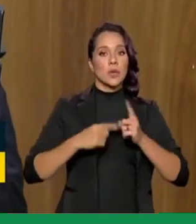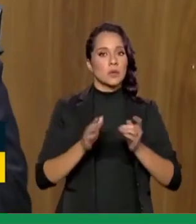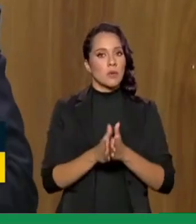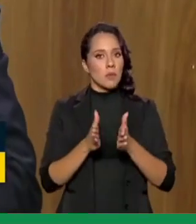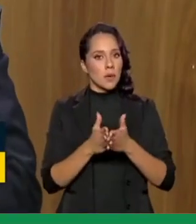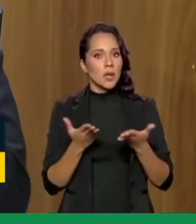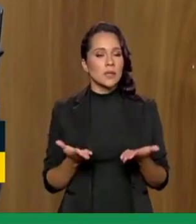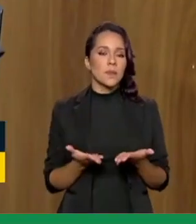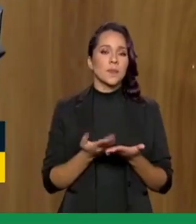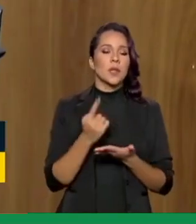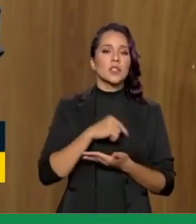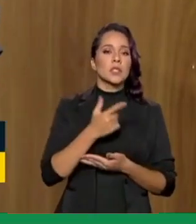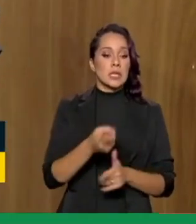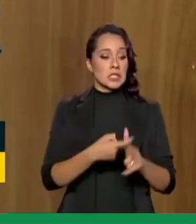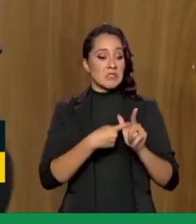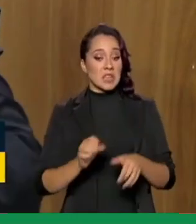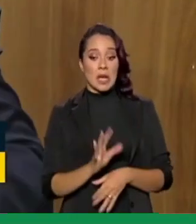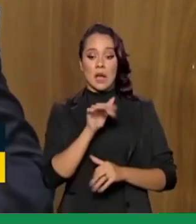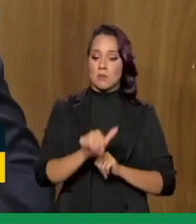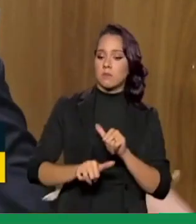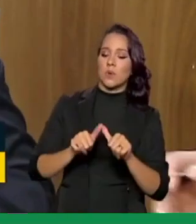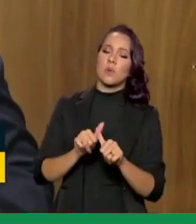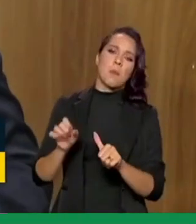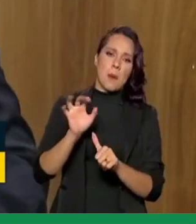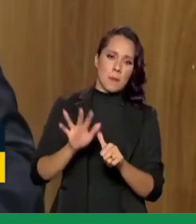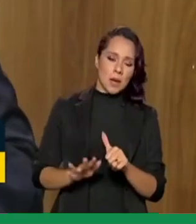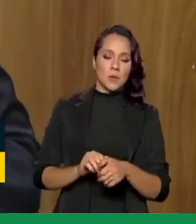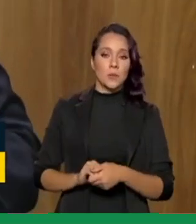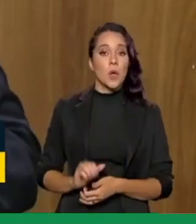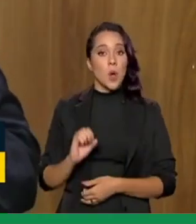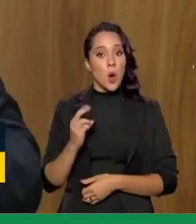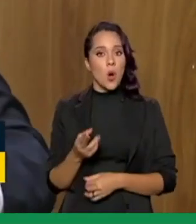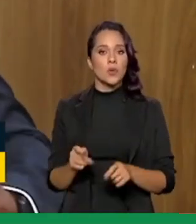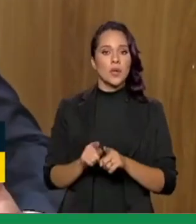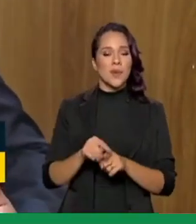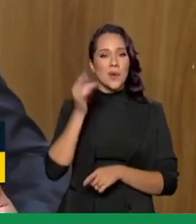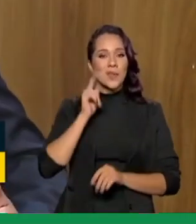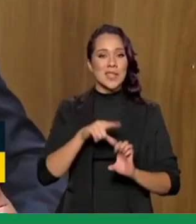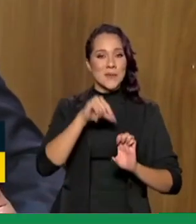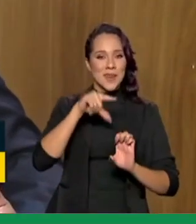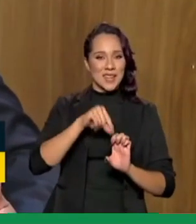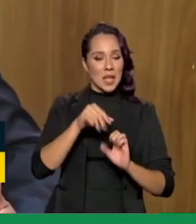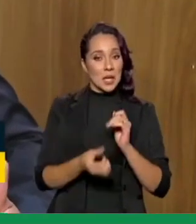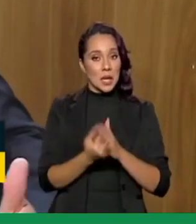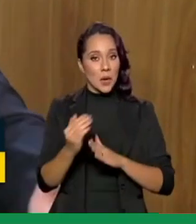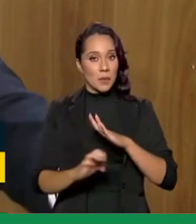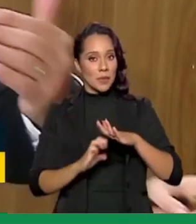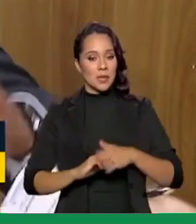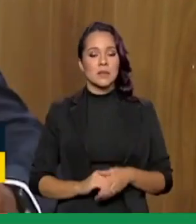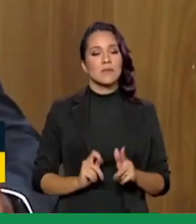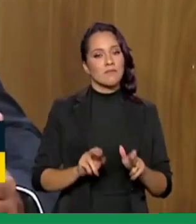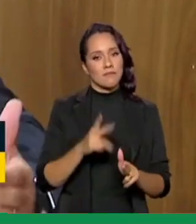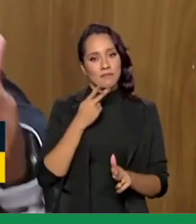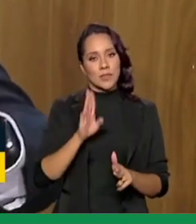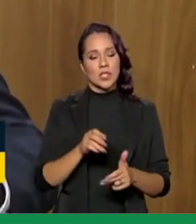pobreza na troca de uma dívida cara por uma dívida barata, ou para empreender também. Porque, como eu